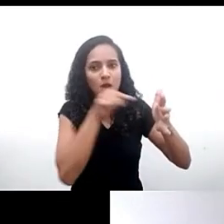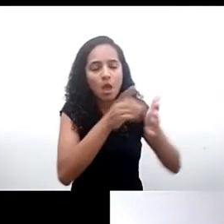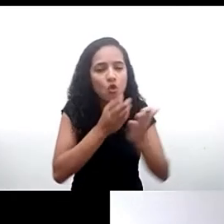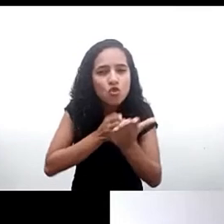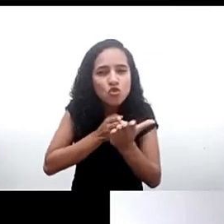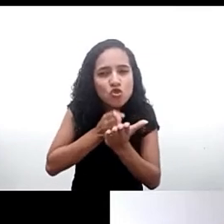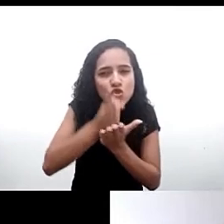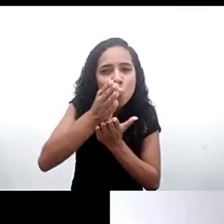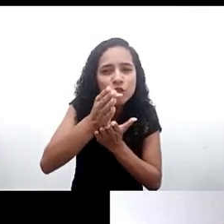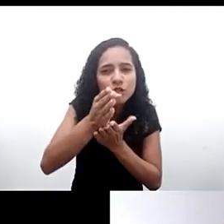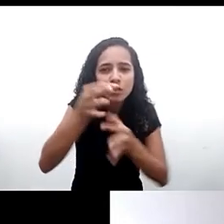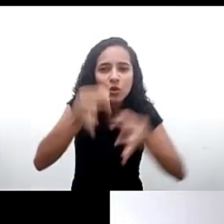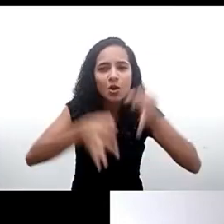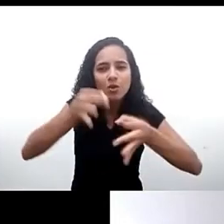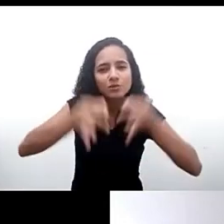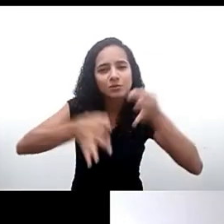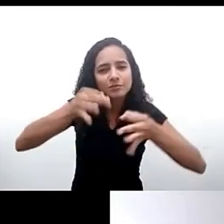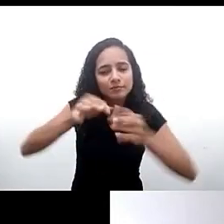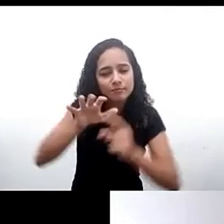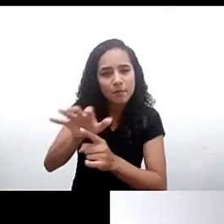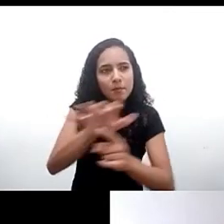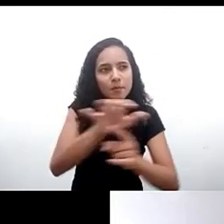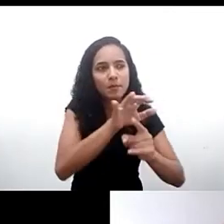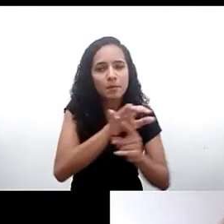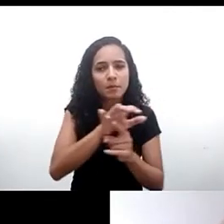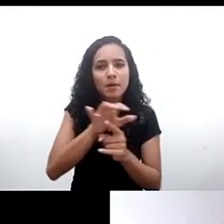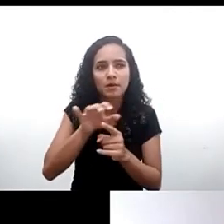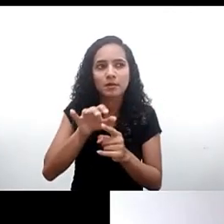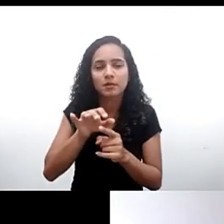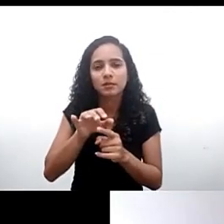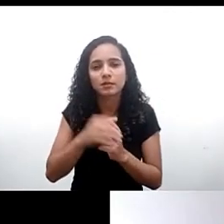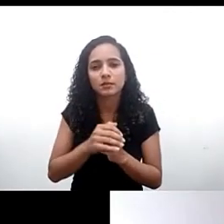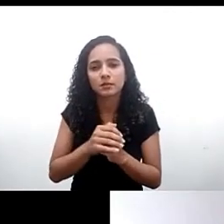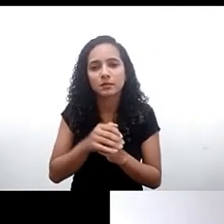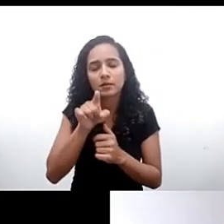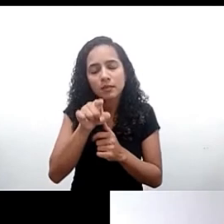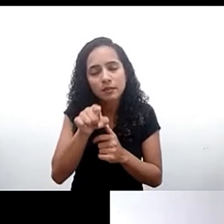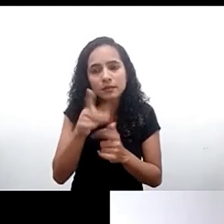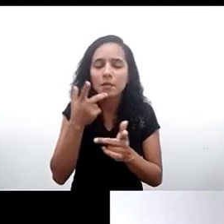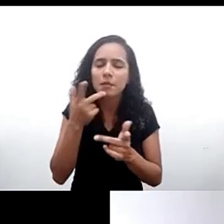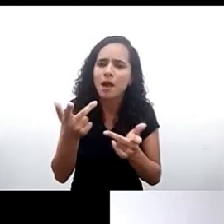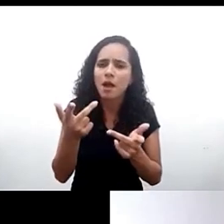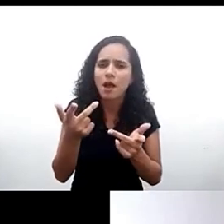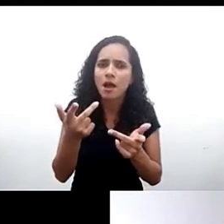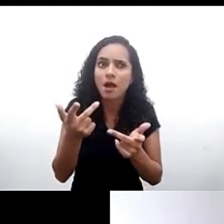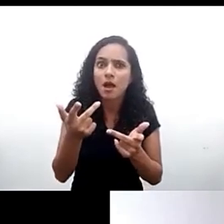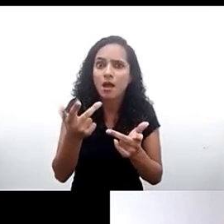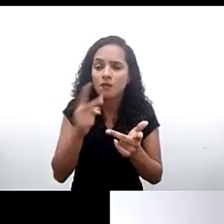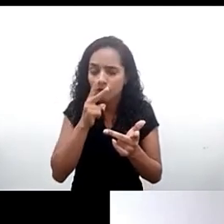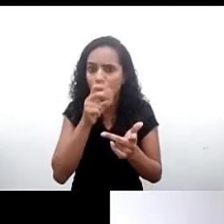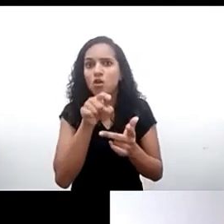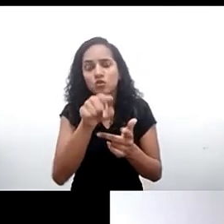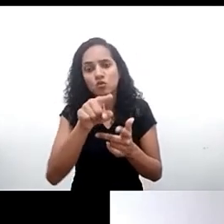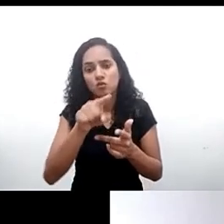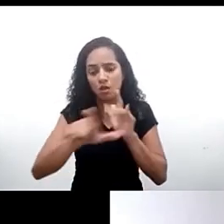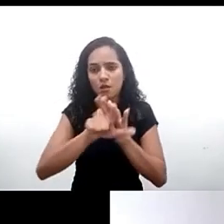norte conta com questões mais robustas como a lei copa dos Estados Unidos